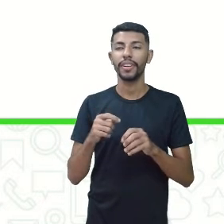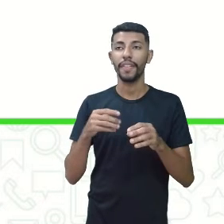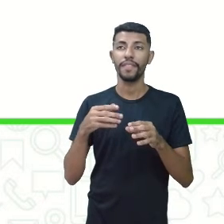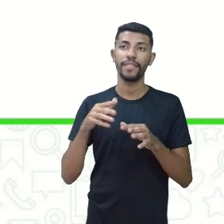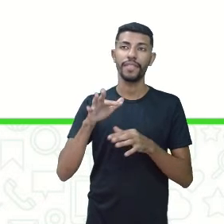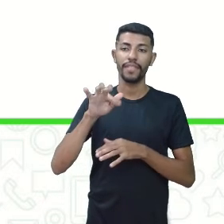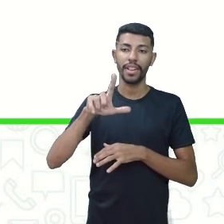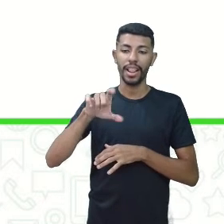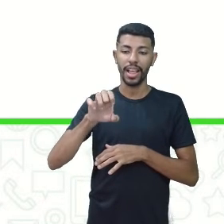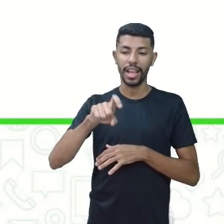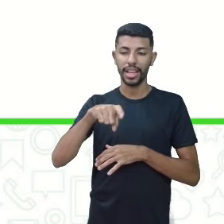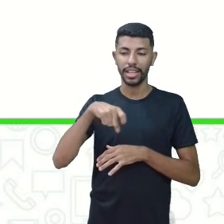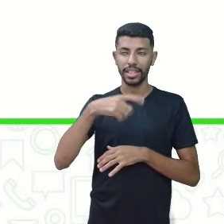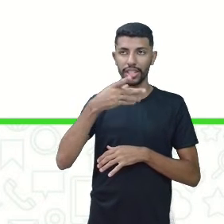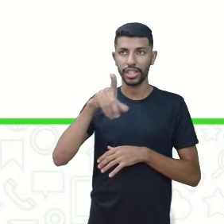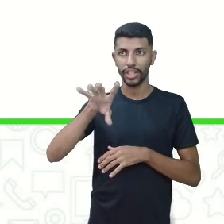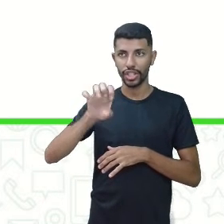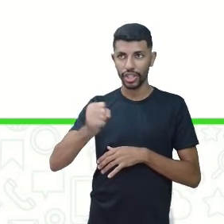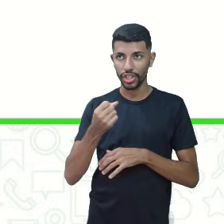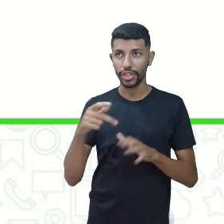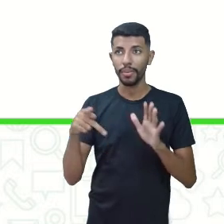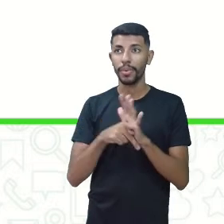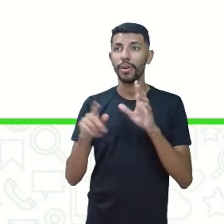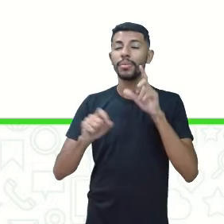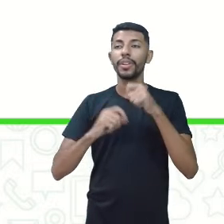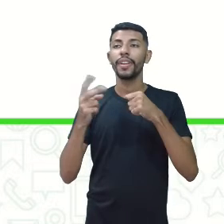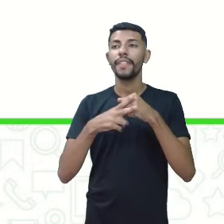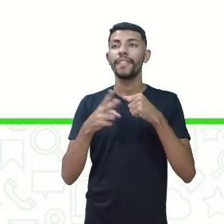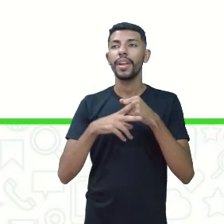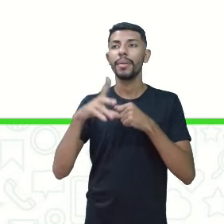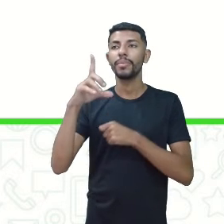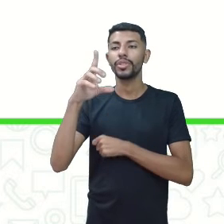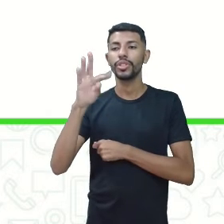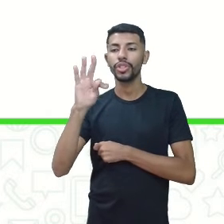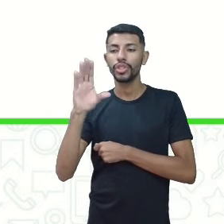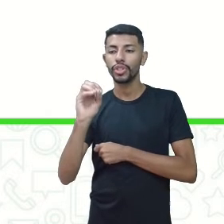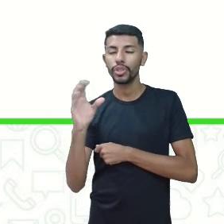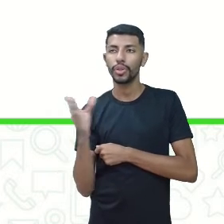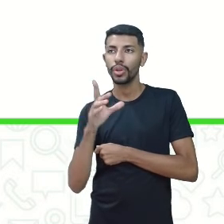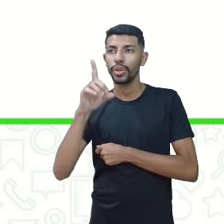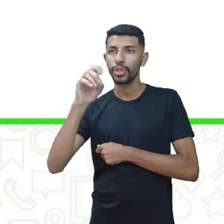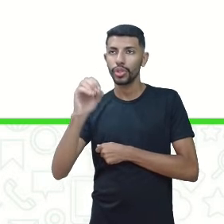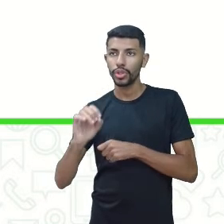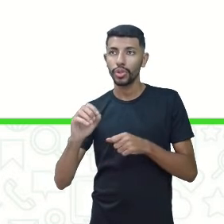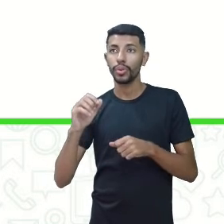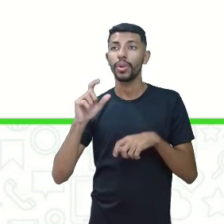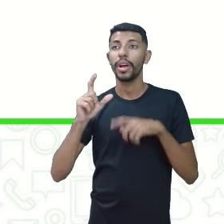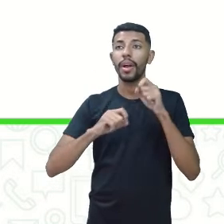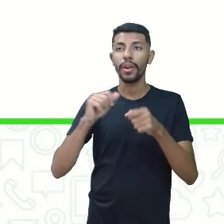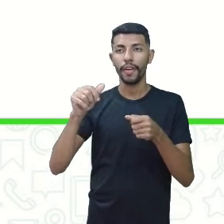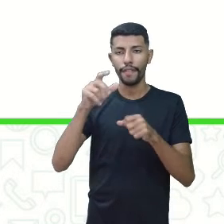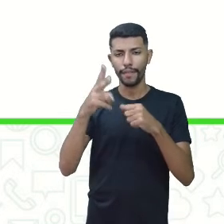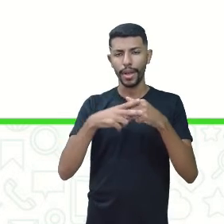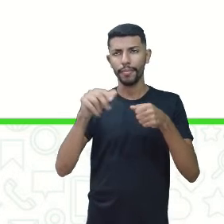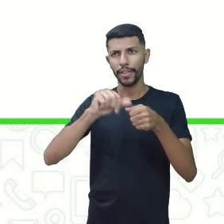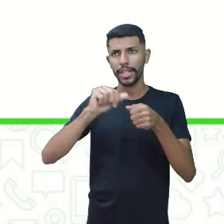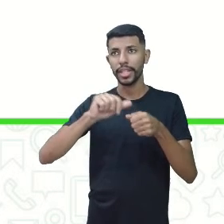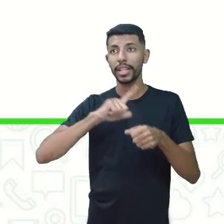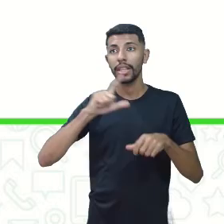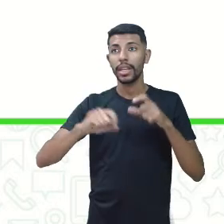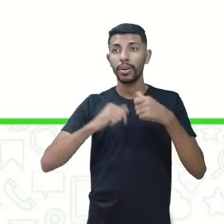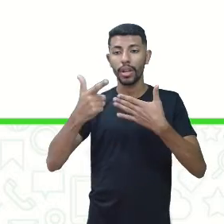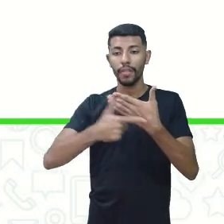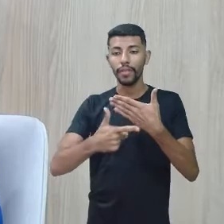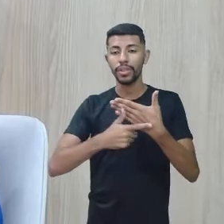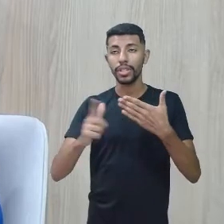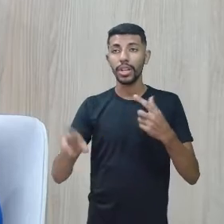flexões do verbo to do, que é o fazer. E podem ter duas funções. Ou seja, tanto como auxiliar, como